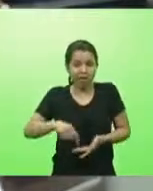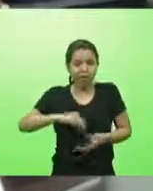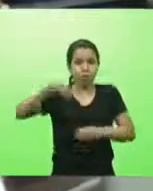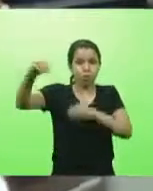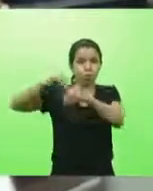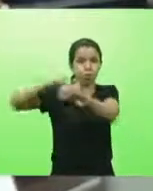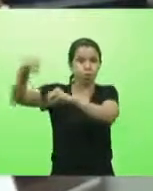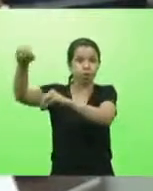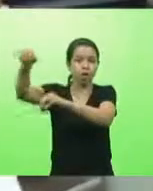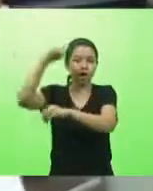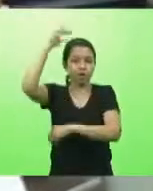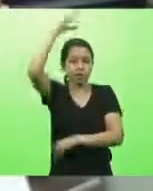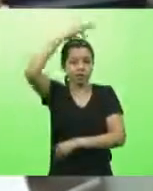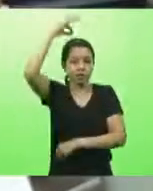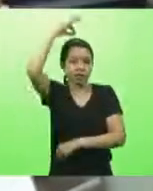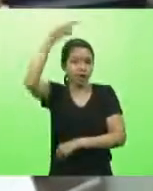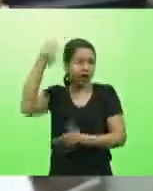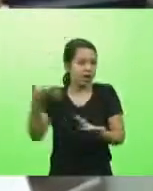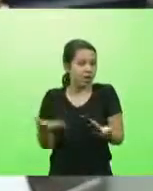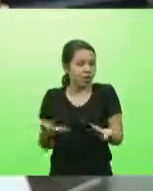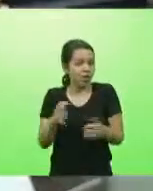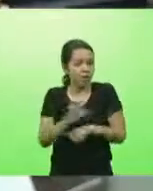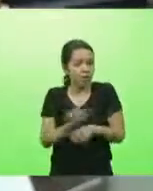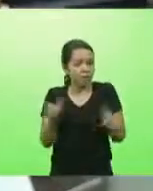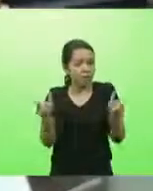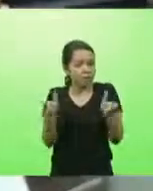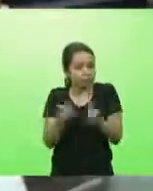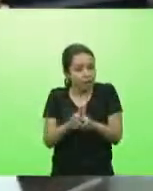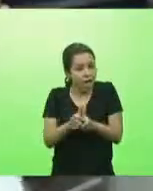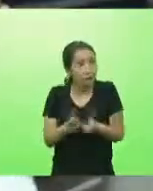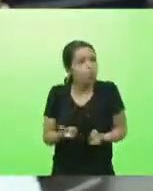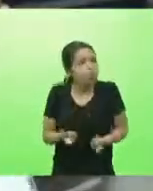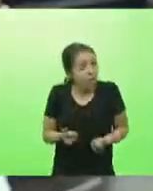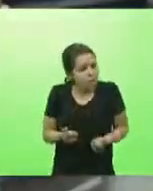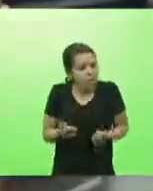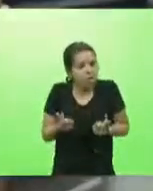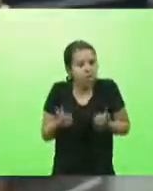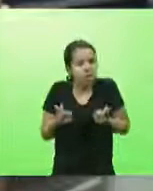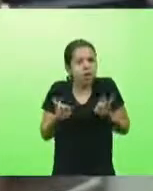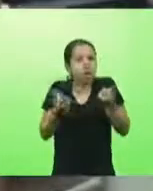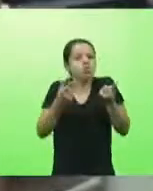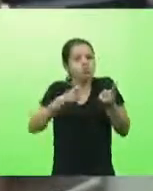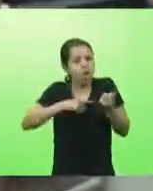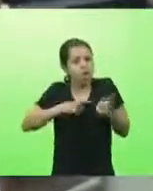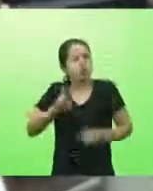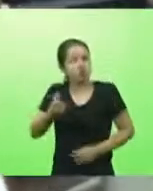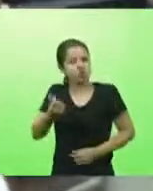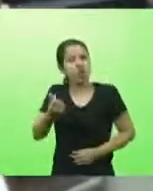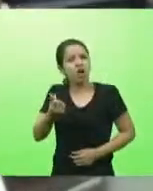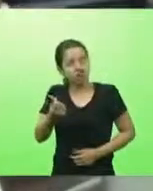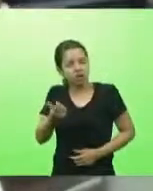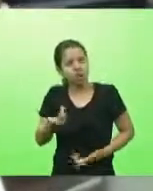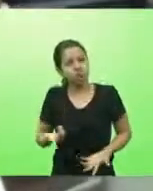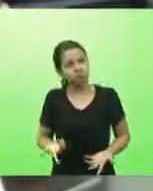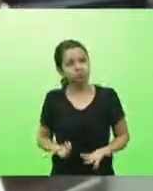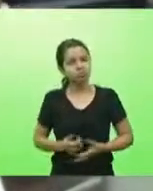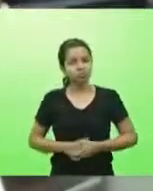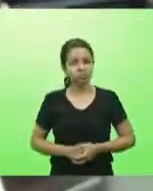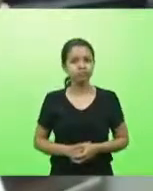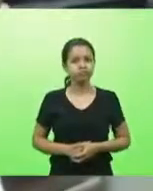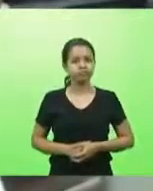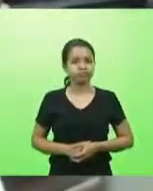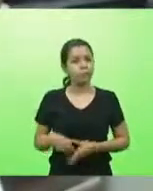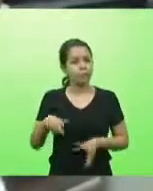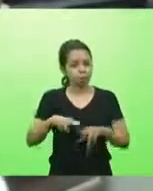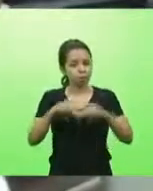vez muito doído o estado pequeno o estado rico e o estado com dinheiro é por isso que nós demos